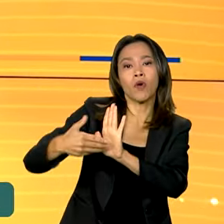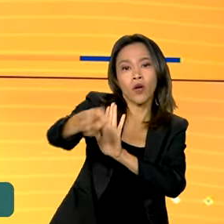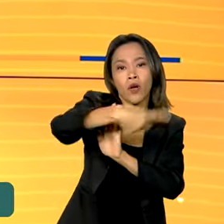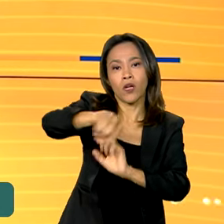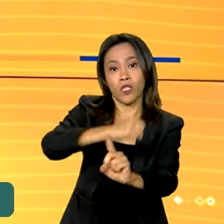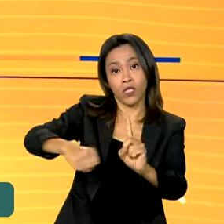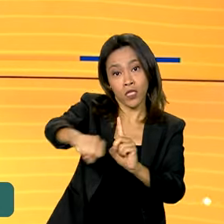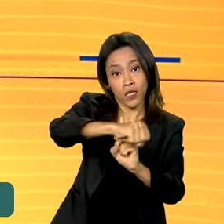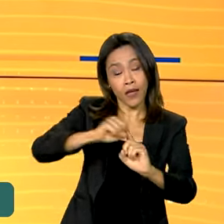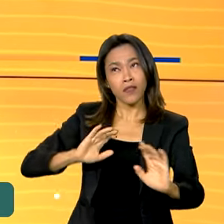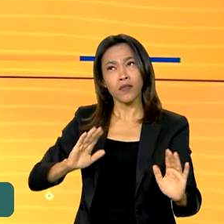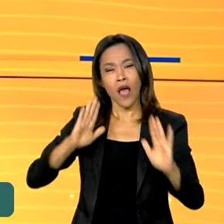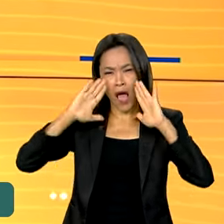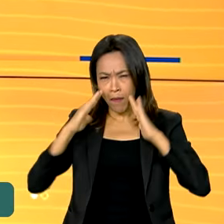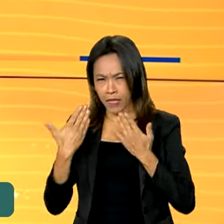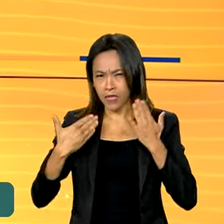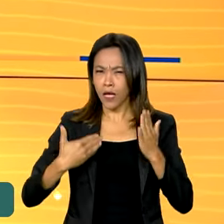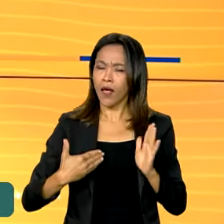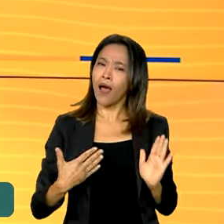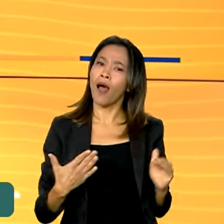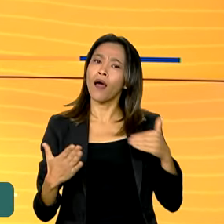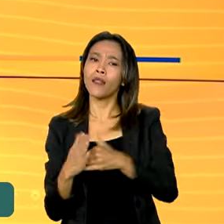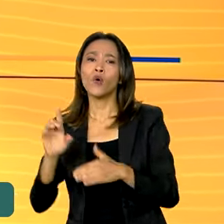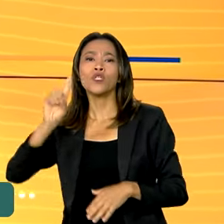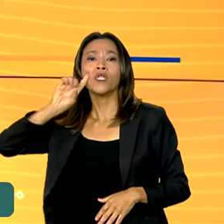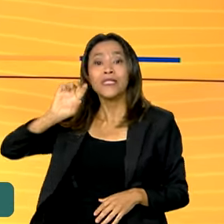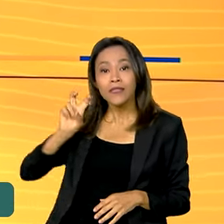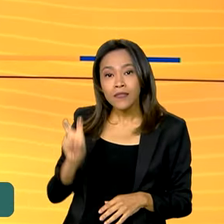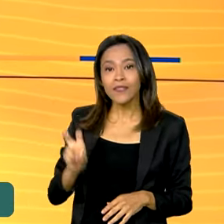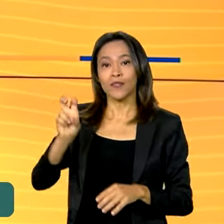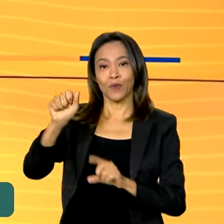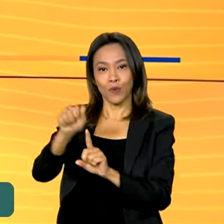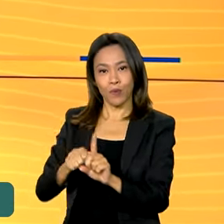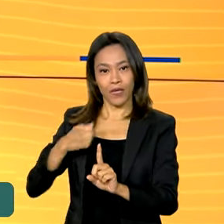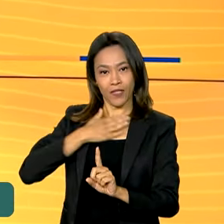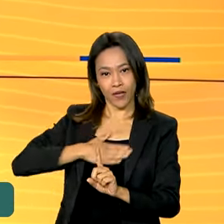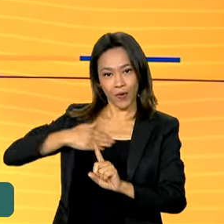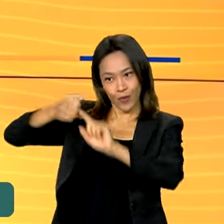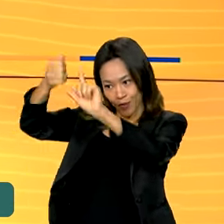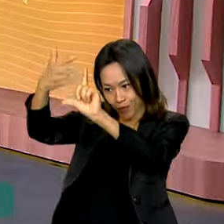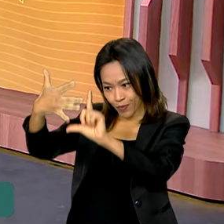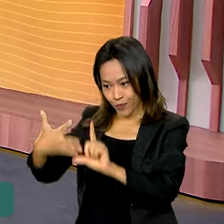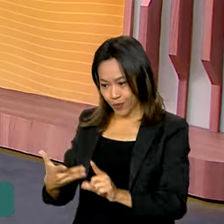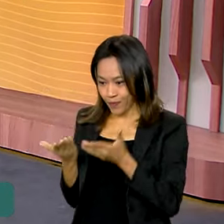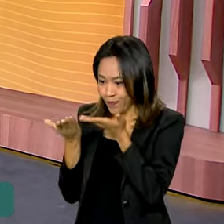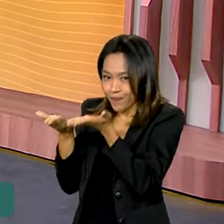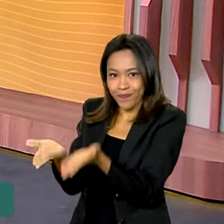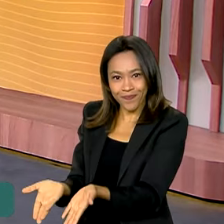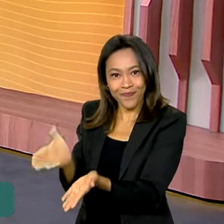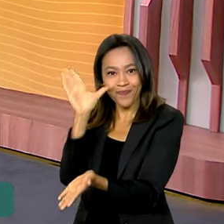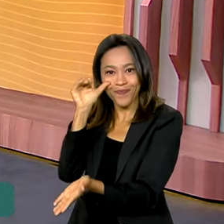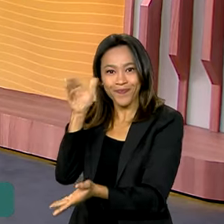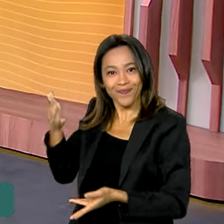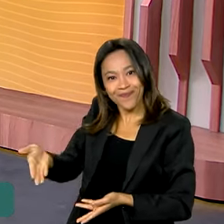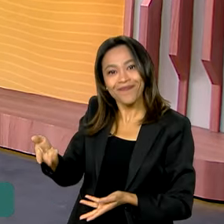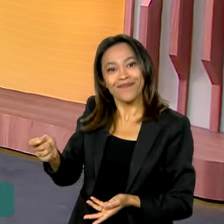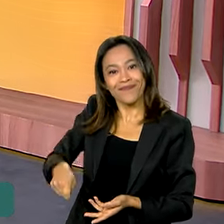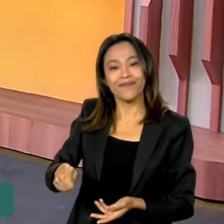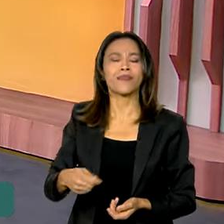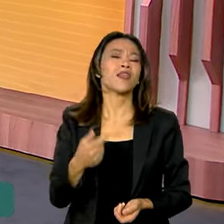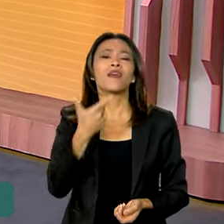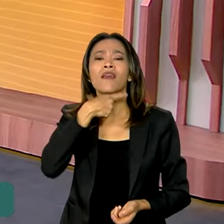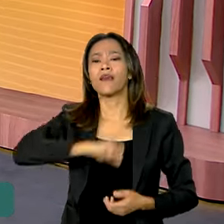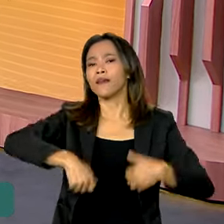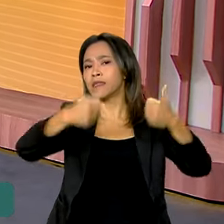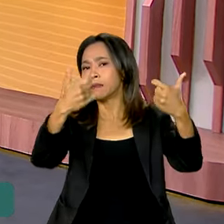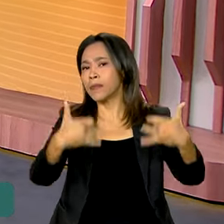ser apresentadas até o dia 5 de agosto na plataforma Brasil Participativo. E quem explica melhor como vai